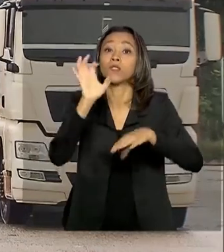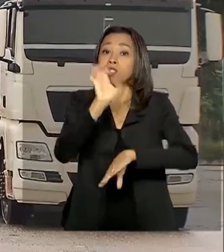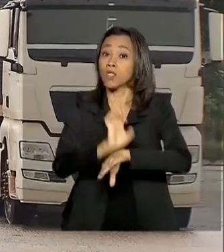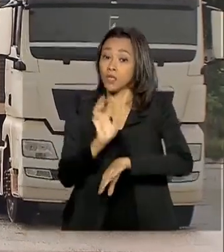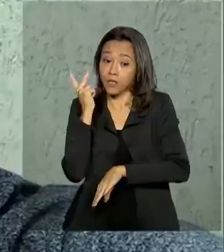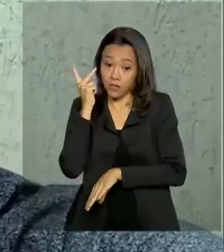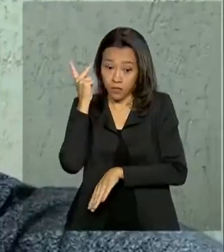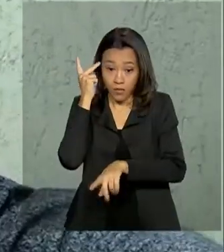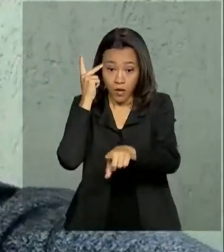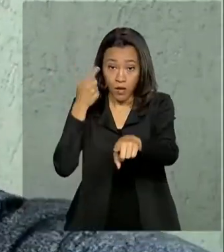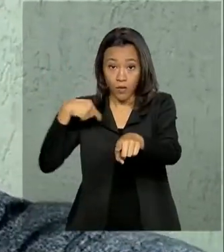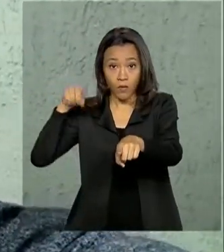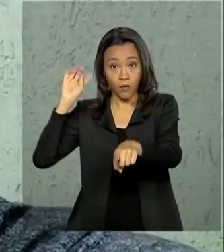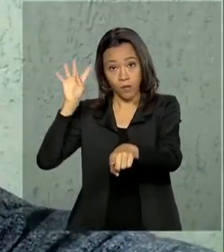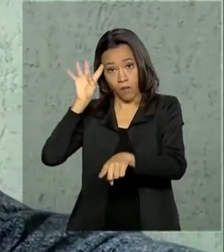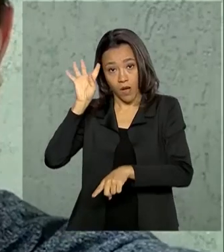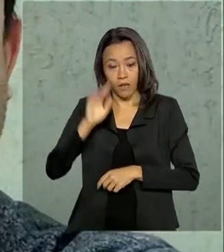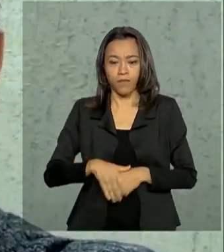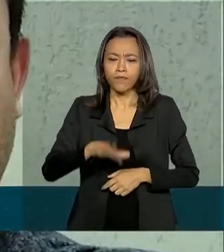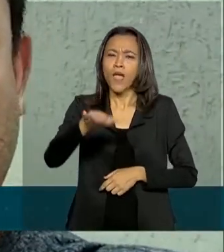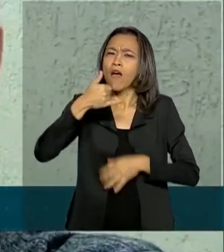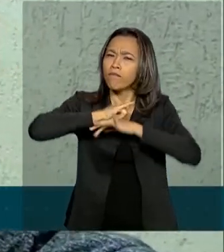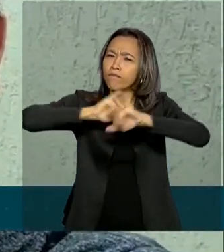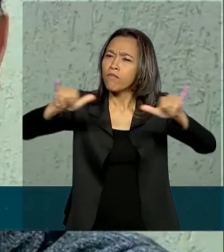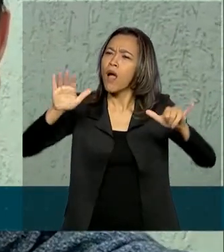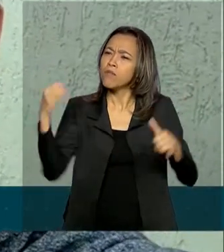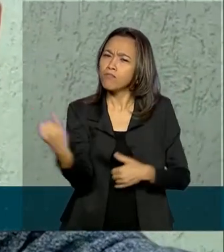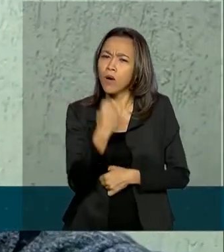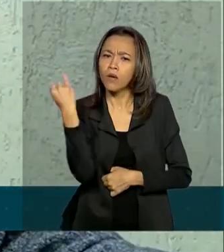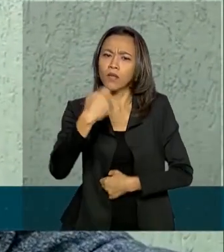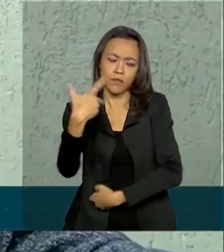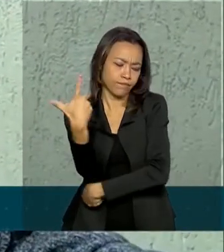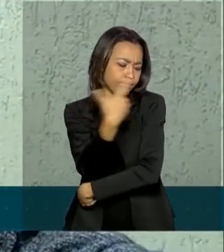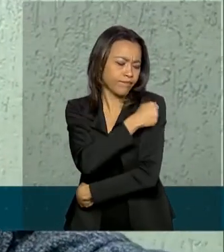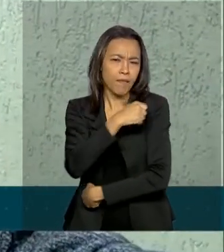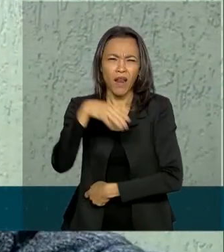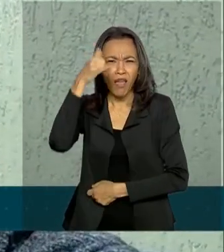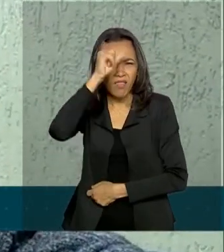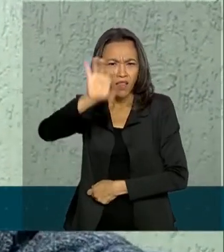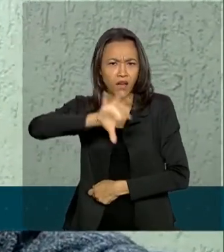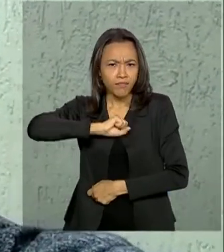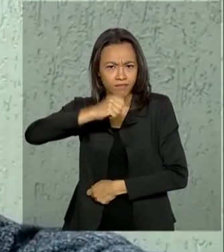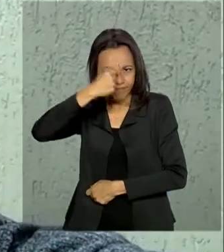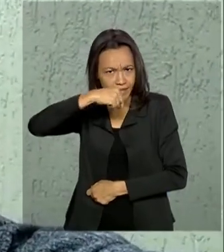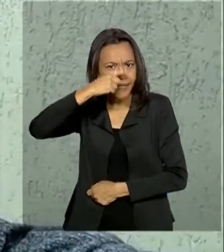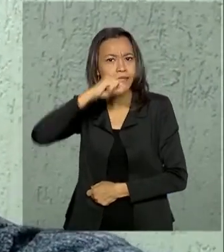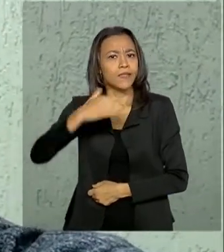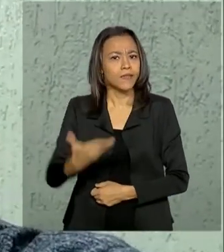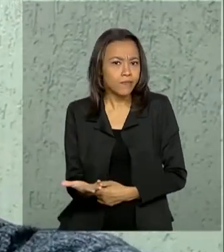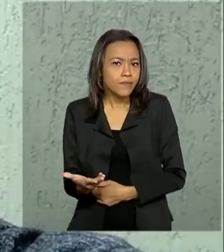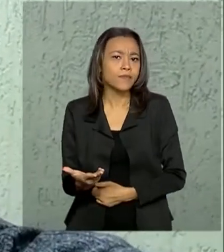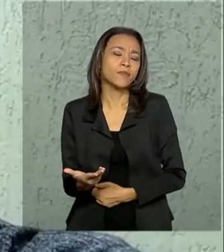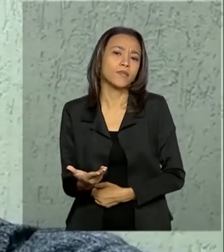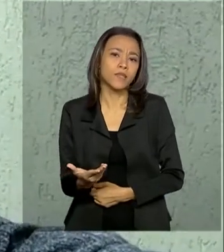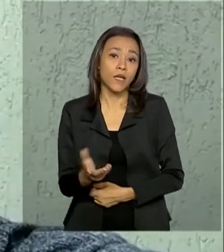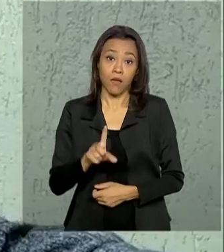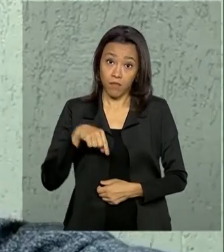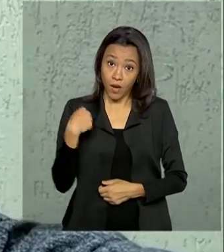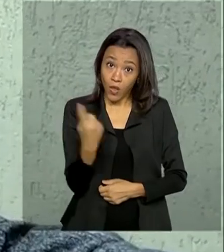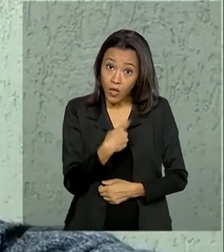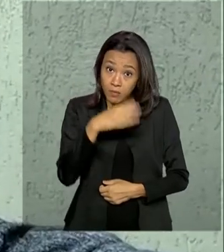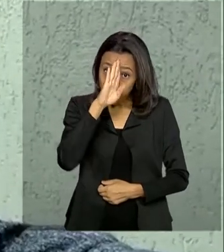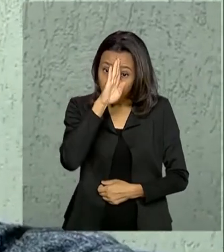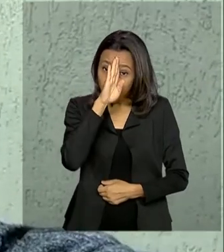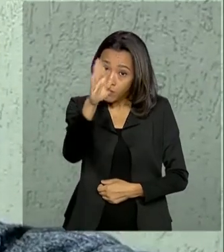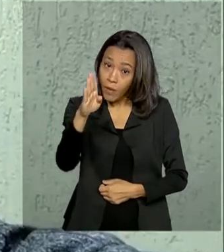quarta-feira. Falar para os motores de caminhão que é muito importante tomar essa vacina para prevenir essas gripes aí. E para a gente, principalmente,